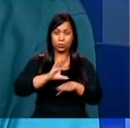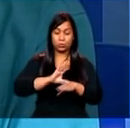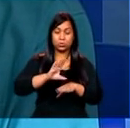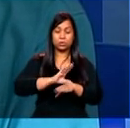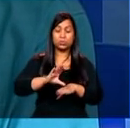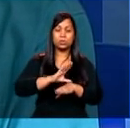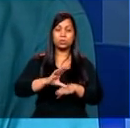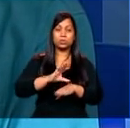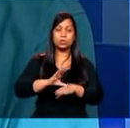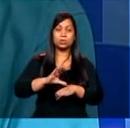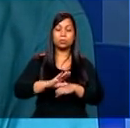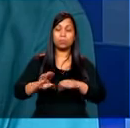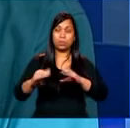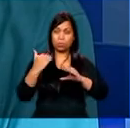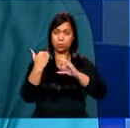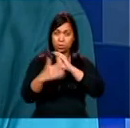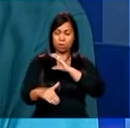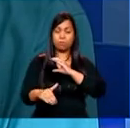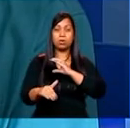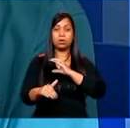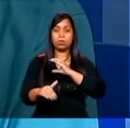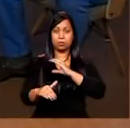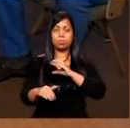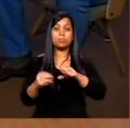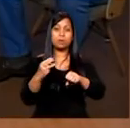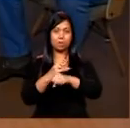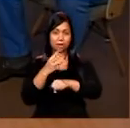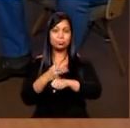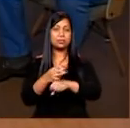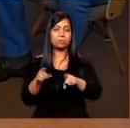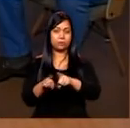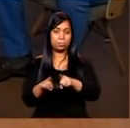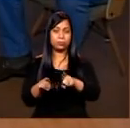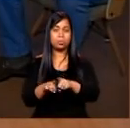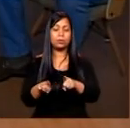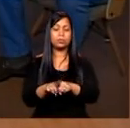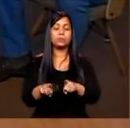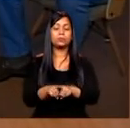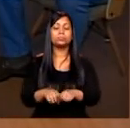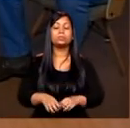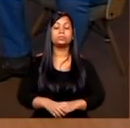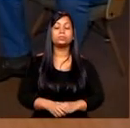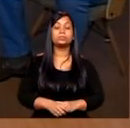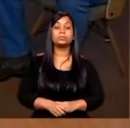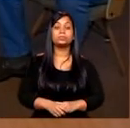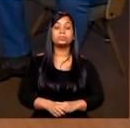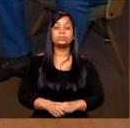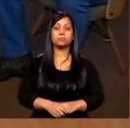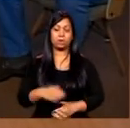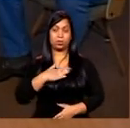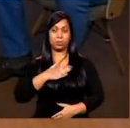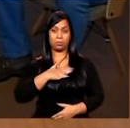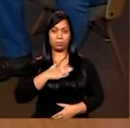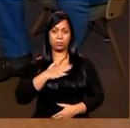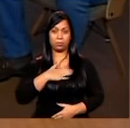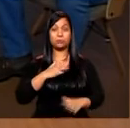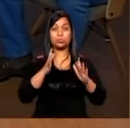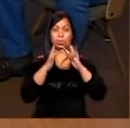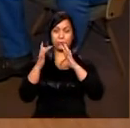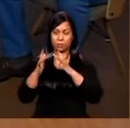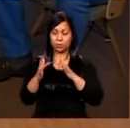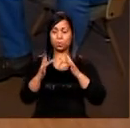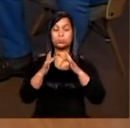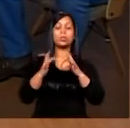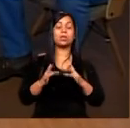entra em contato pelo e-mail, né? O aluno... E pelo WhatsApp também. Pelo WhatsApp também. É o você tem de cabeça. É o meu, sou eu que entro em